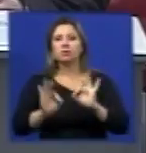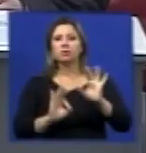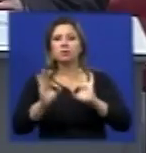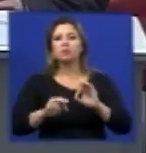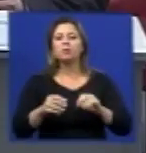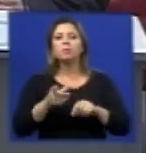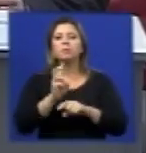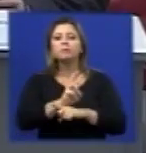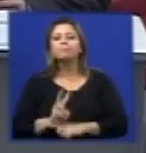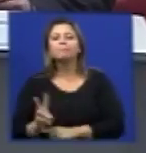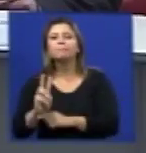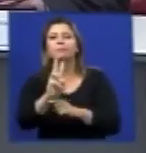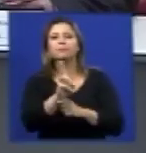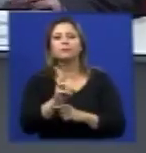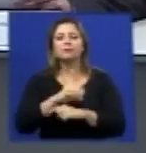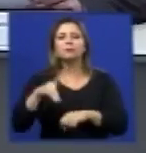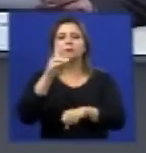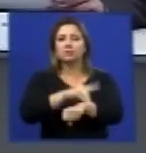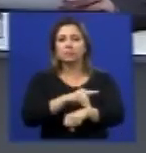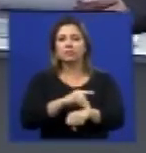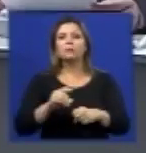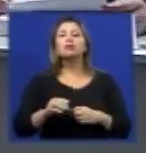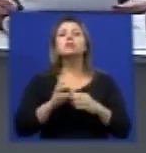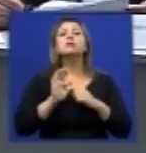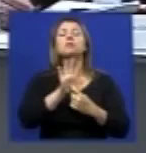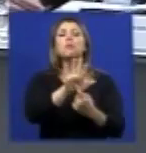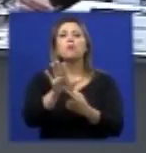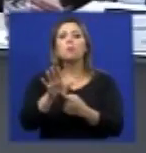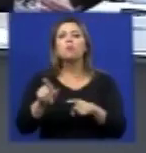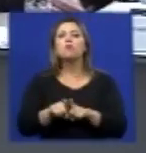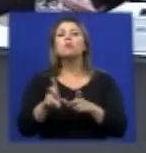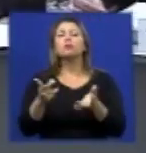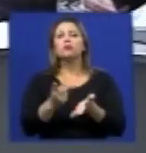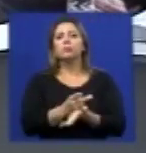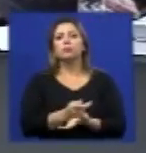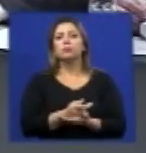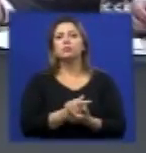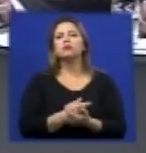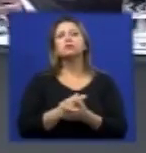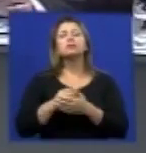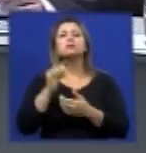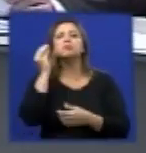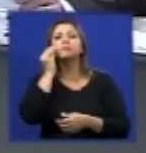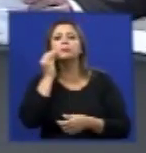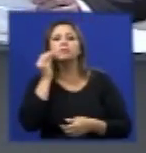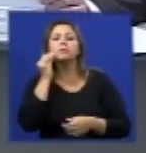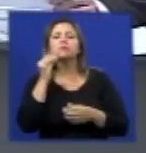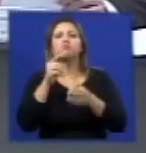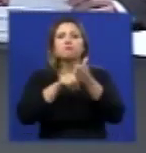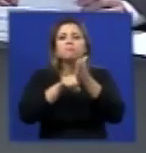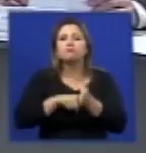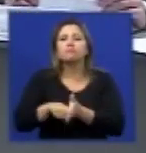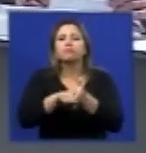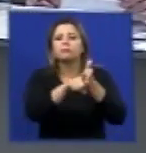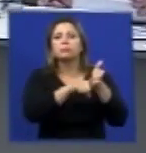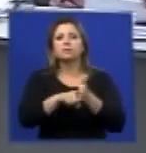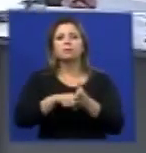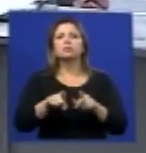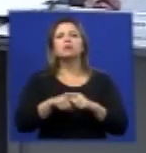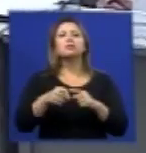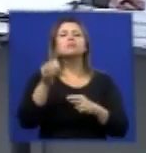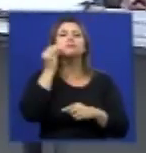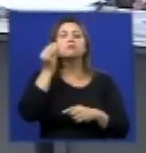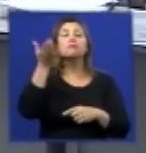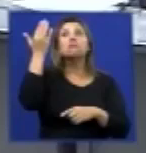de Controle da Dengue e ele está delinhado em cima das suas lições vamos dizer os fundamentos nas lições do